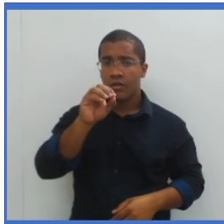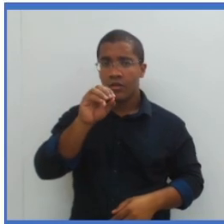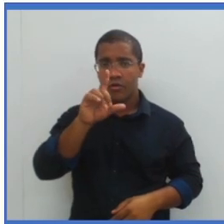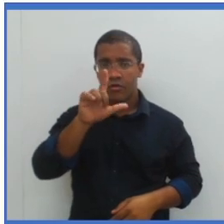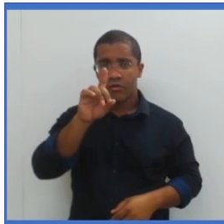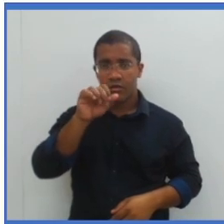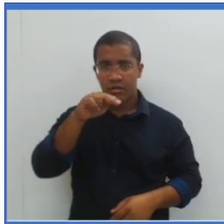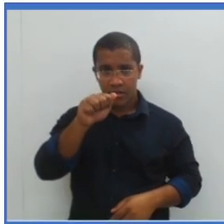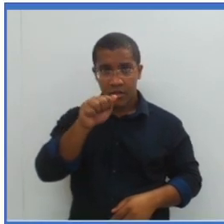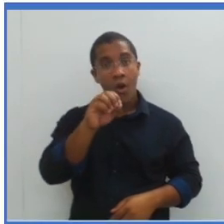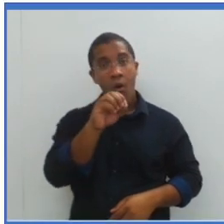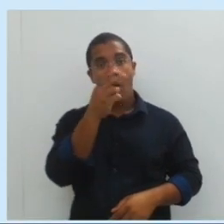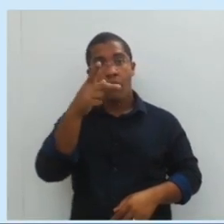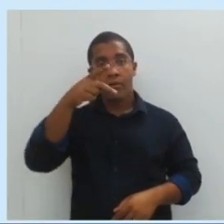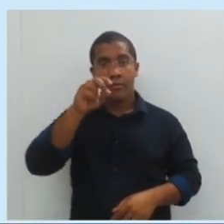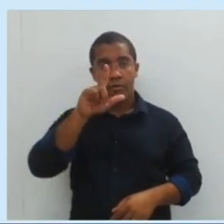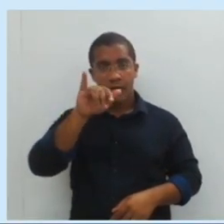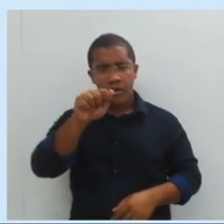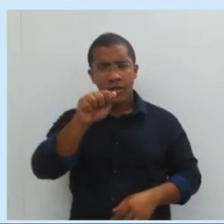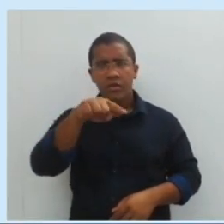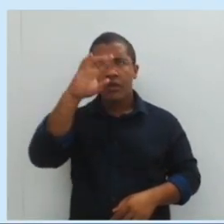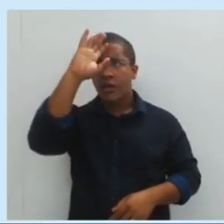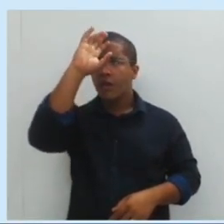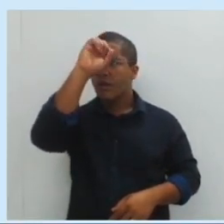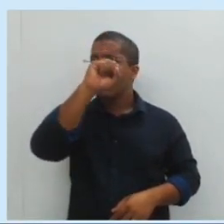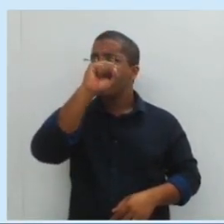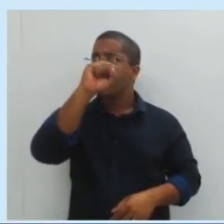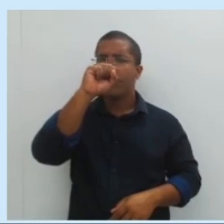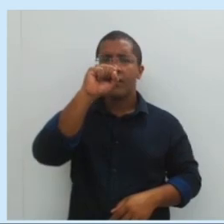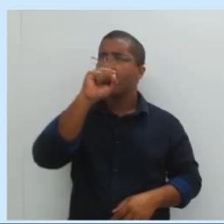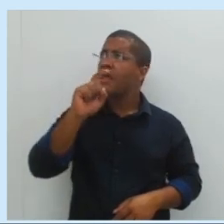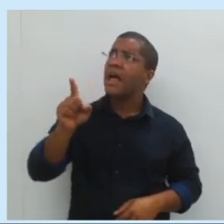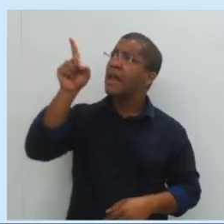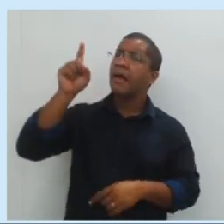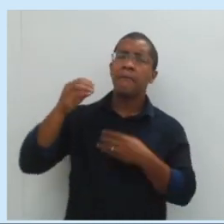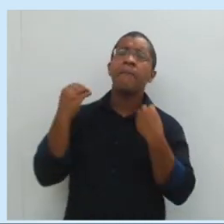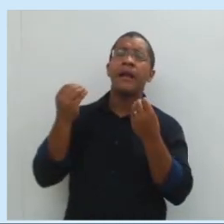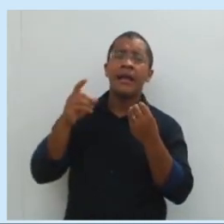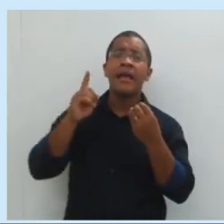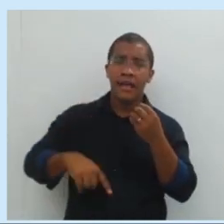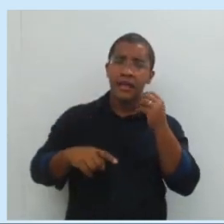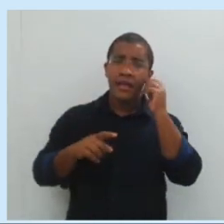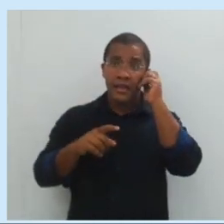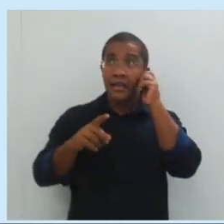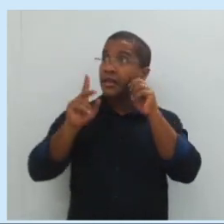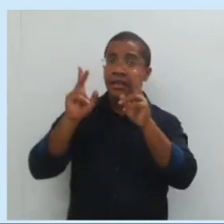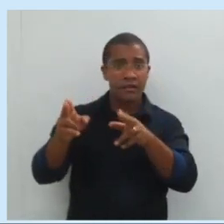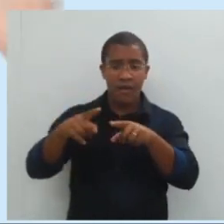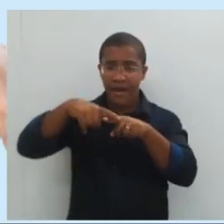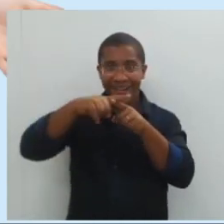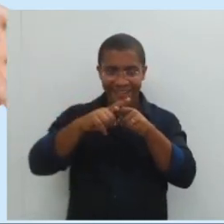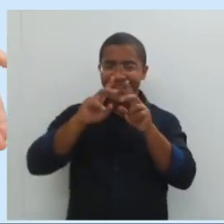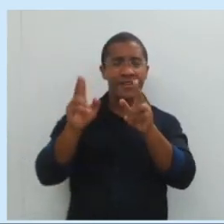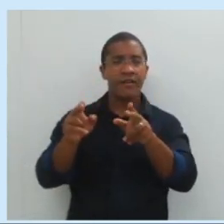ou polias? Qual é a missão? A missão da roldana e da polia é a mesma da